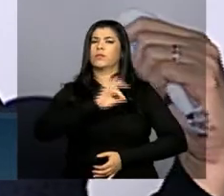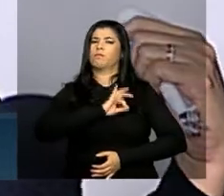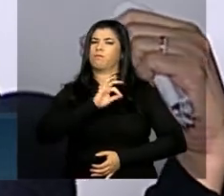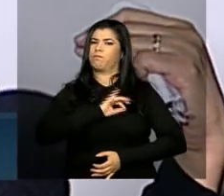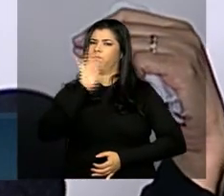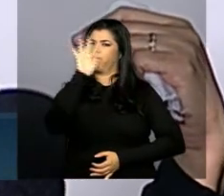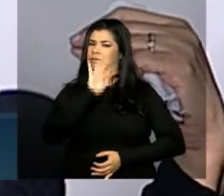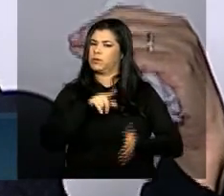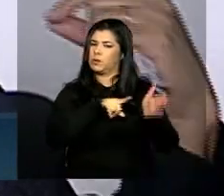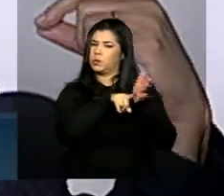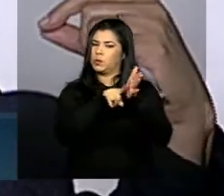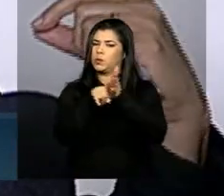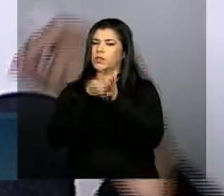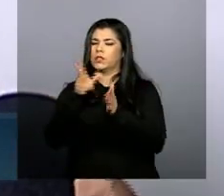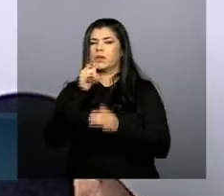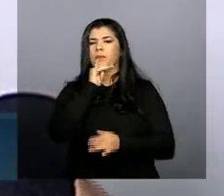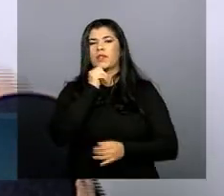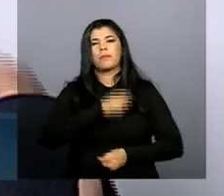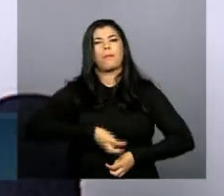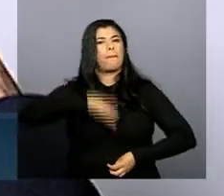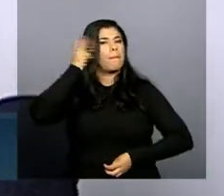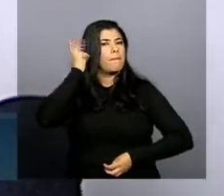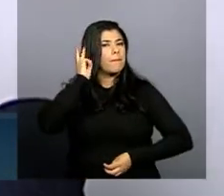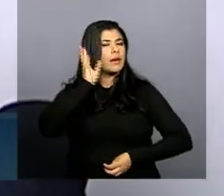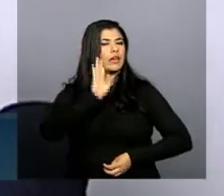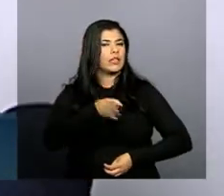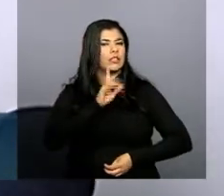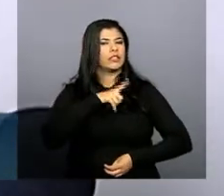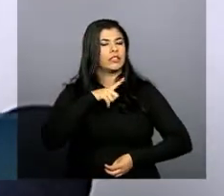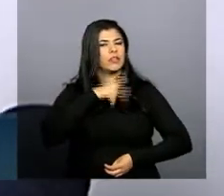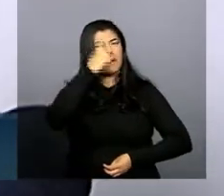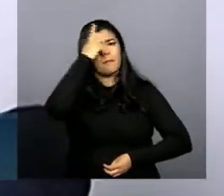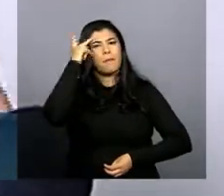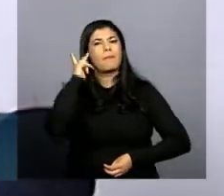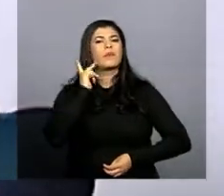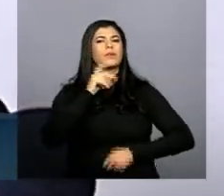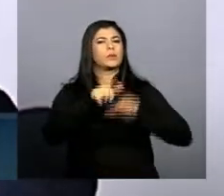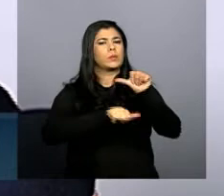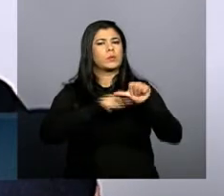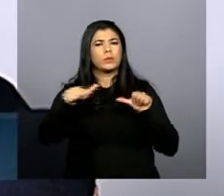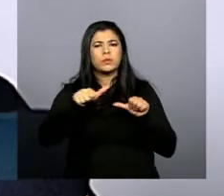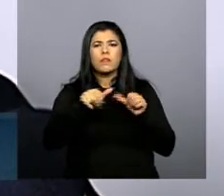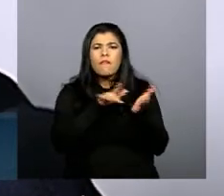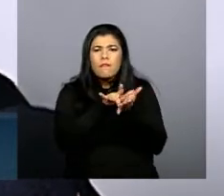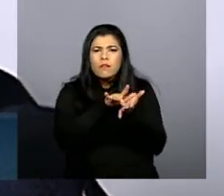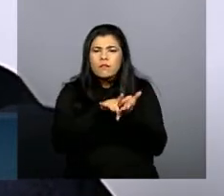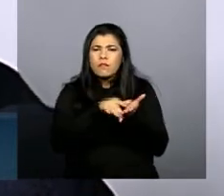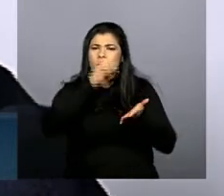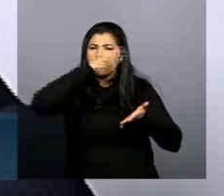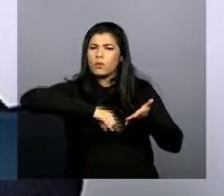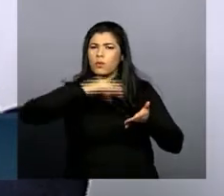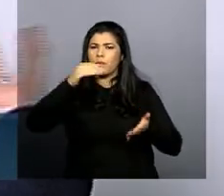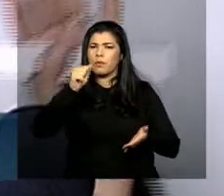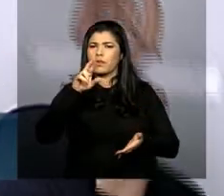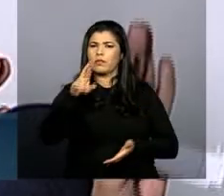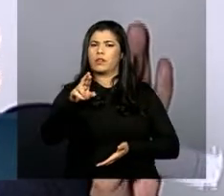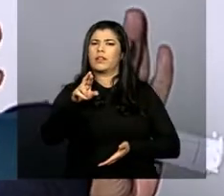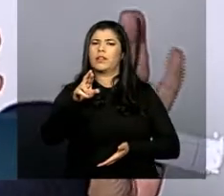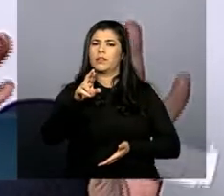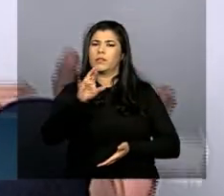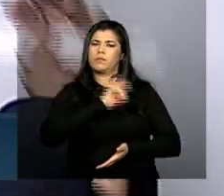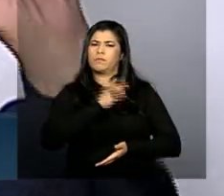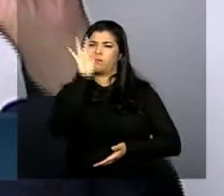tivemos fraude no Maranhão nós tivemos fraude um caso de uma pessoa que estava fazendo fraude no CAR foi pego tá então nós temos